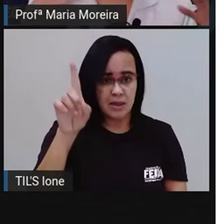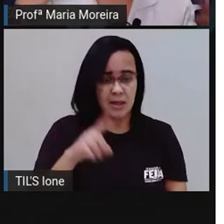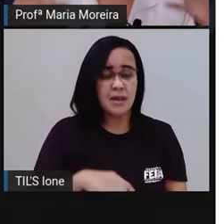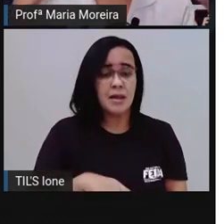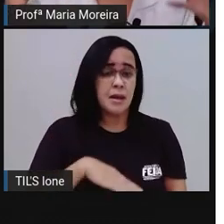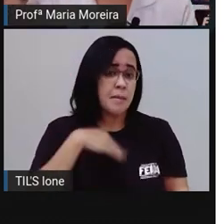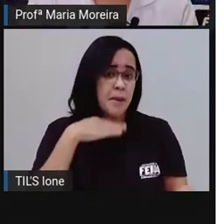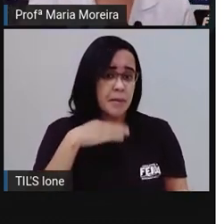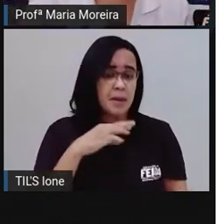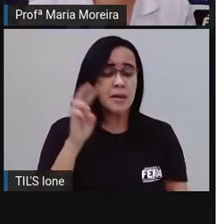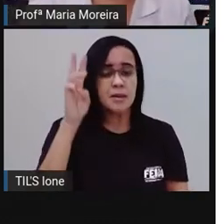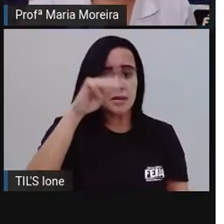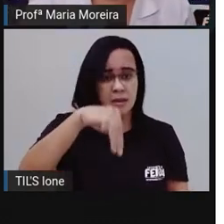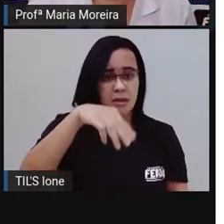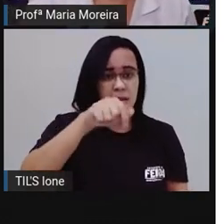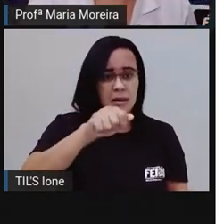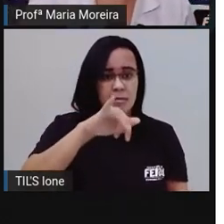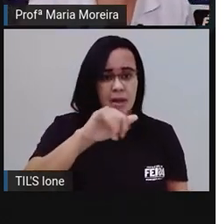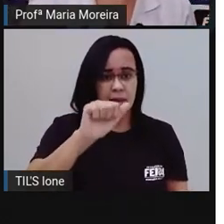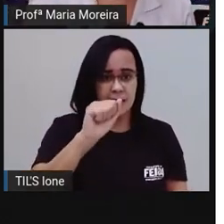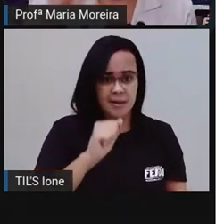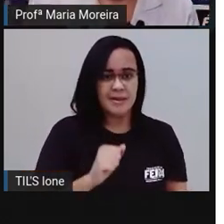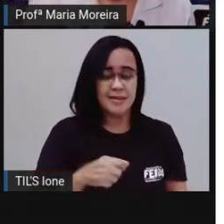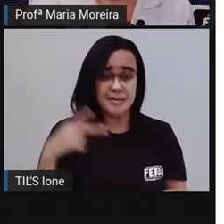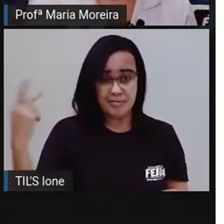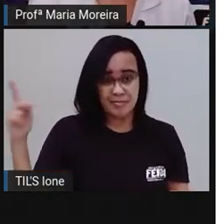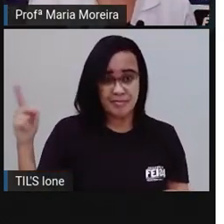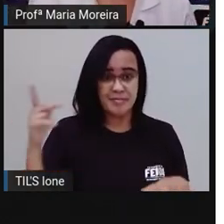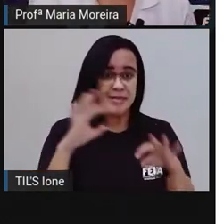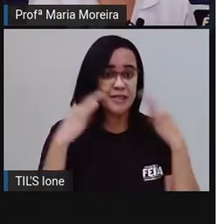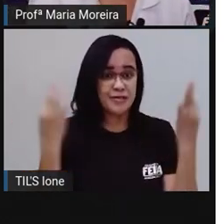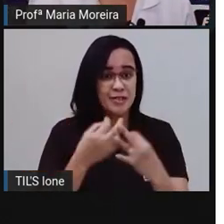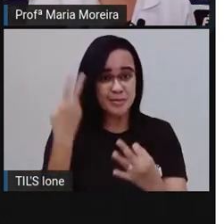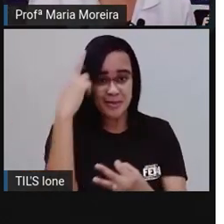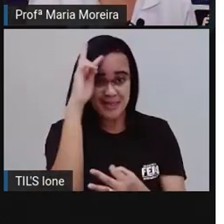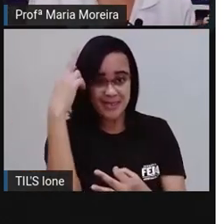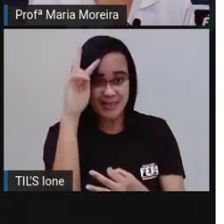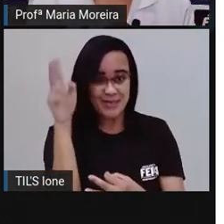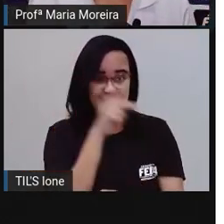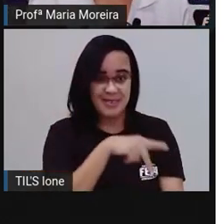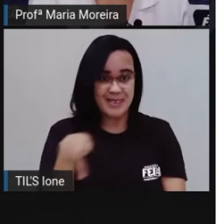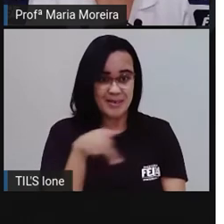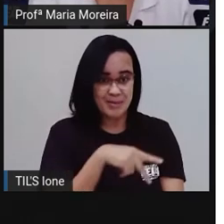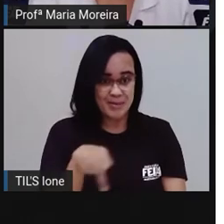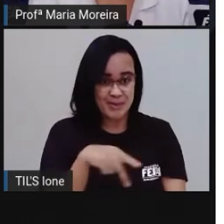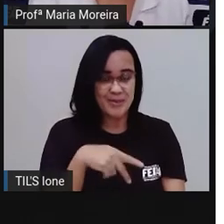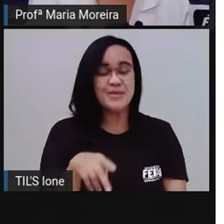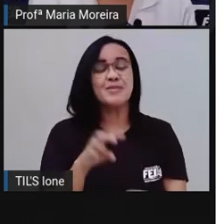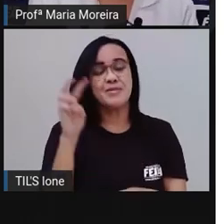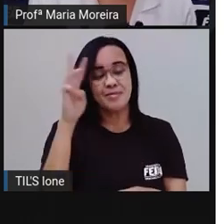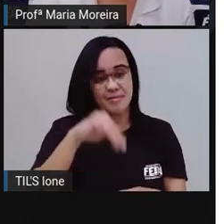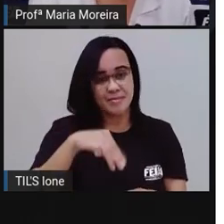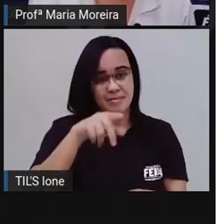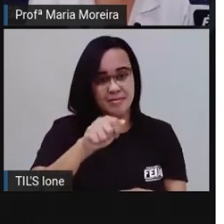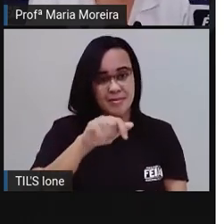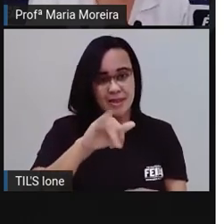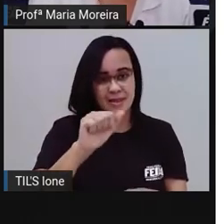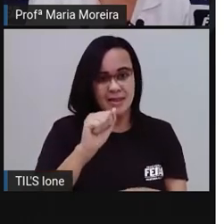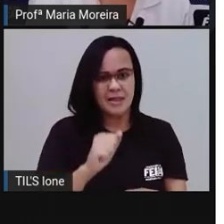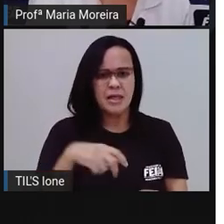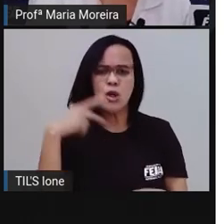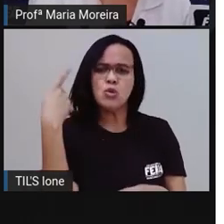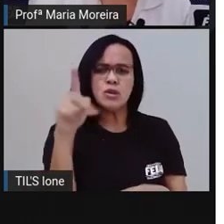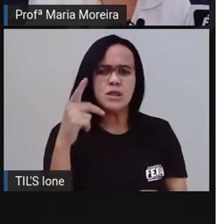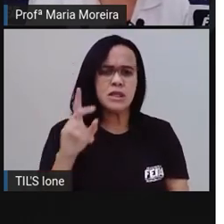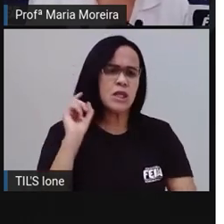vocês já estão conhecendo um pouco aí da história, né? Da família da Pró-Maria. Mas quem são os